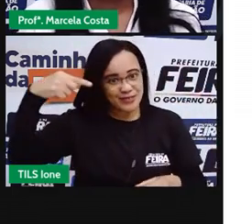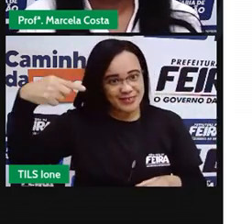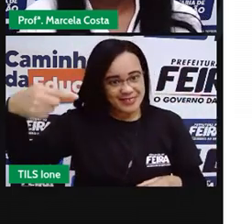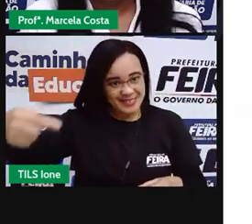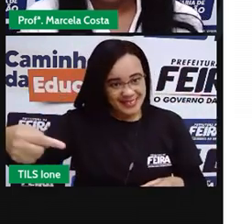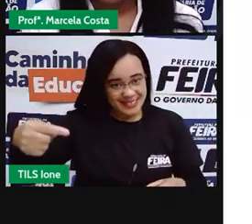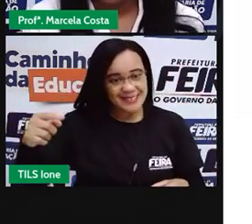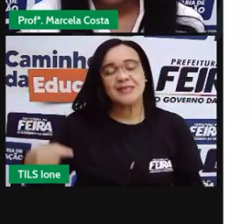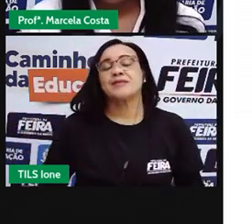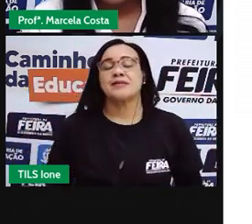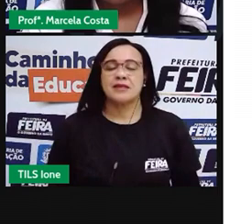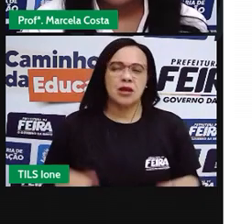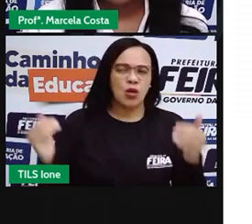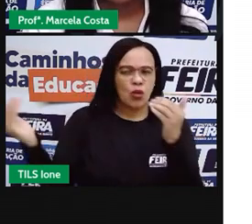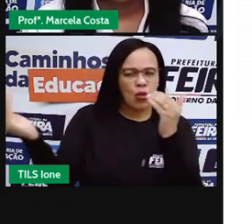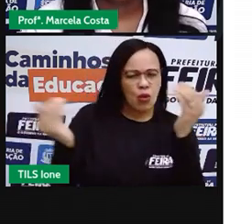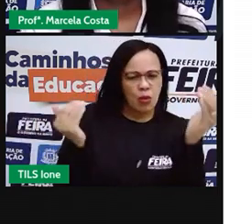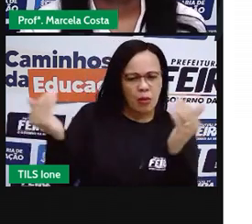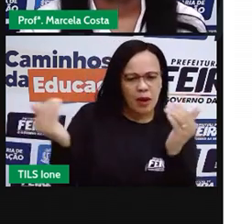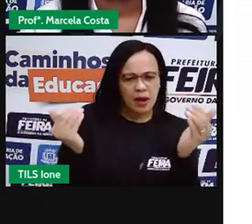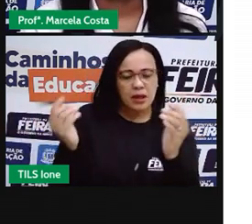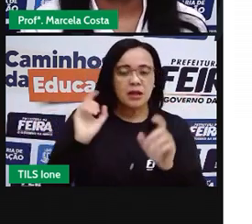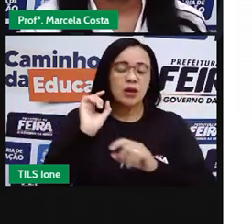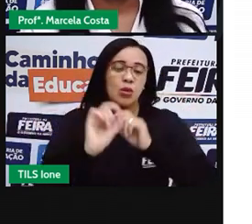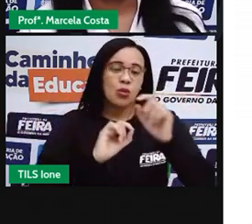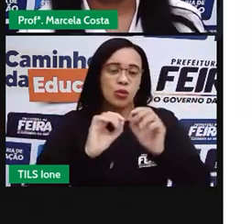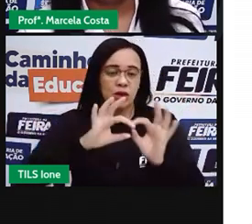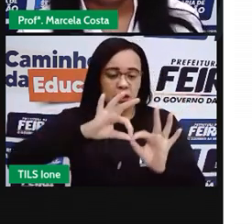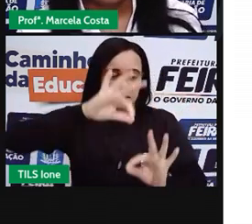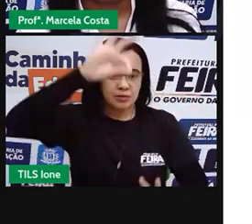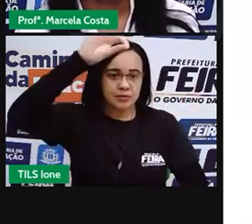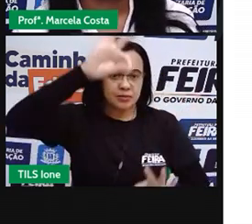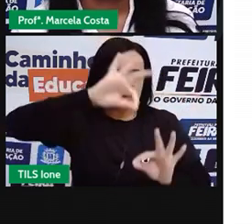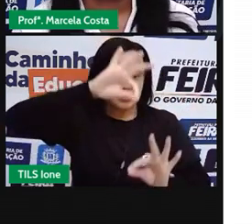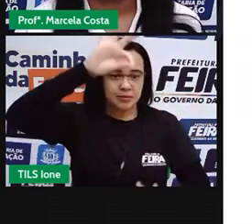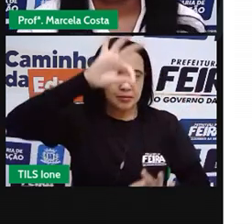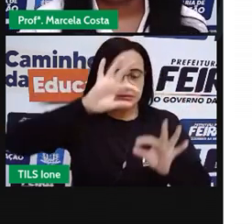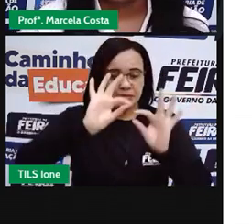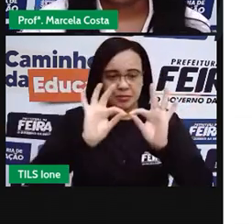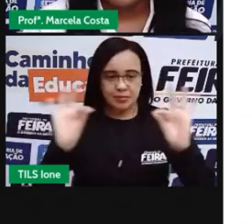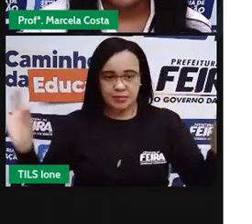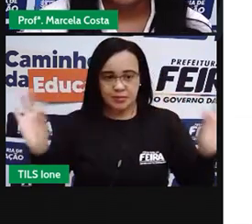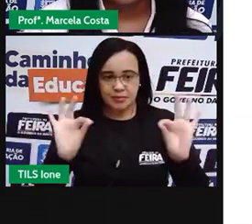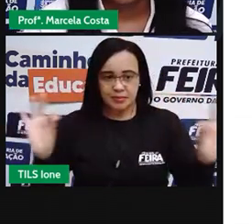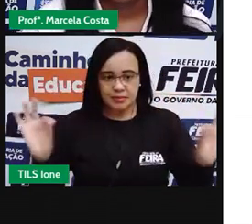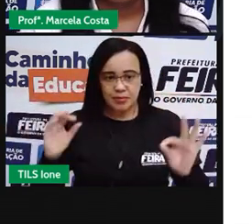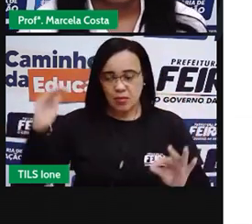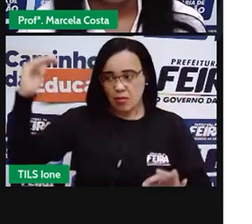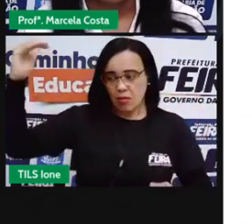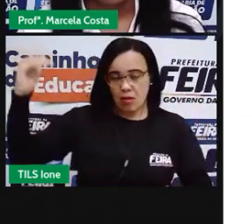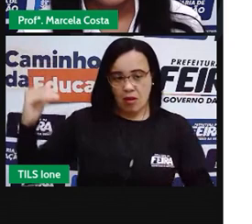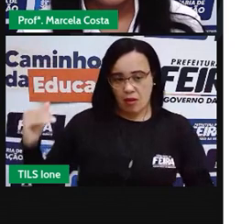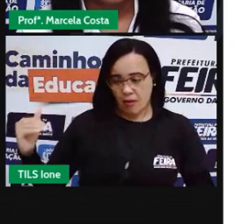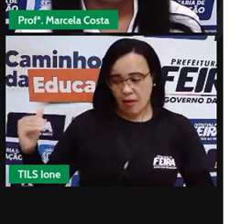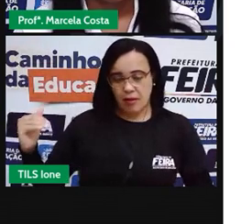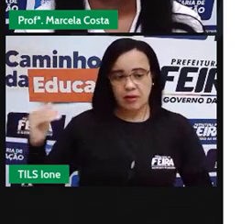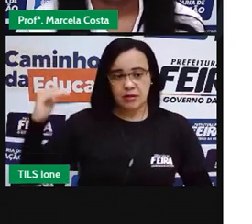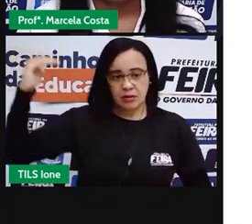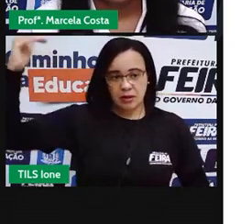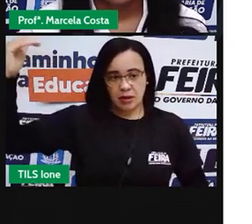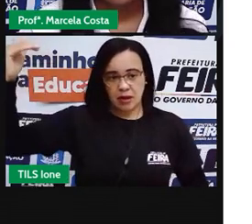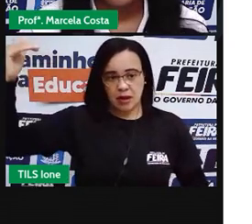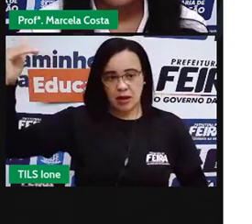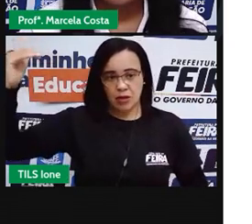Comparando o comprimento, vendo qual é o mais alto, qual é o mais baixo, mais comprido,